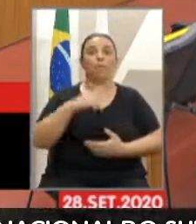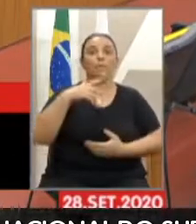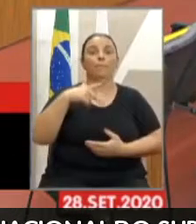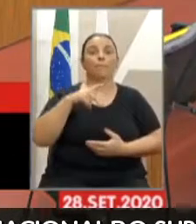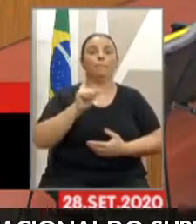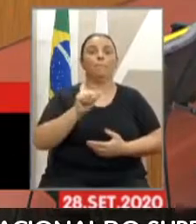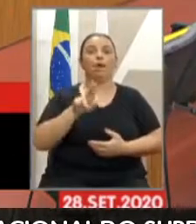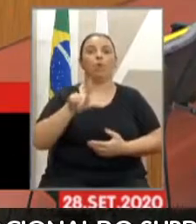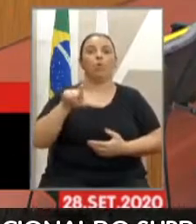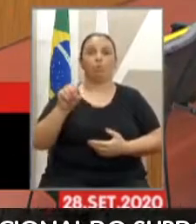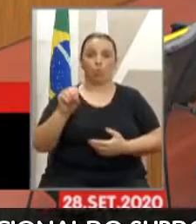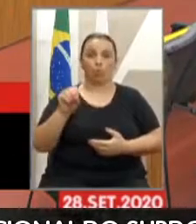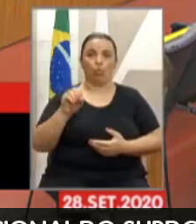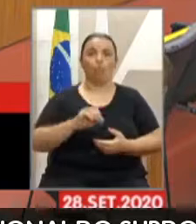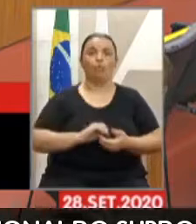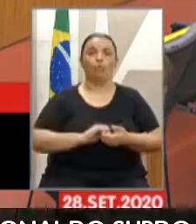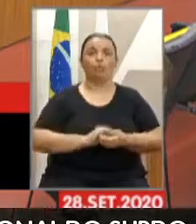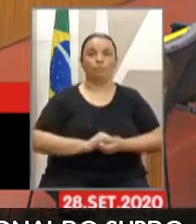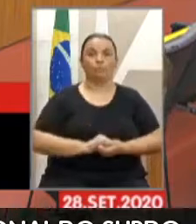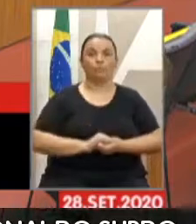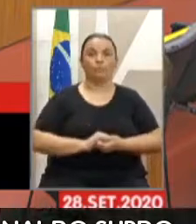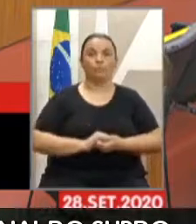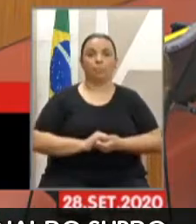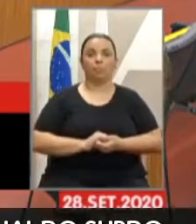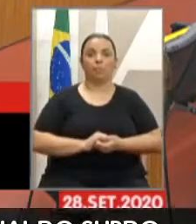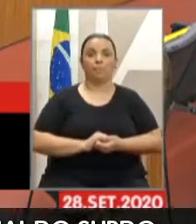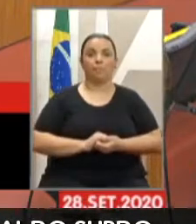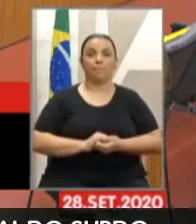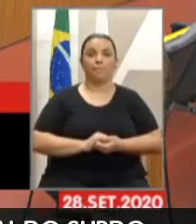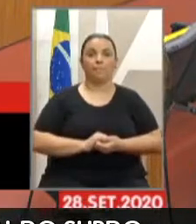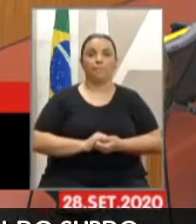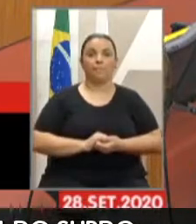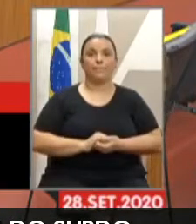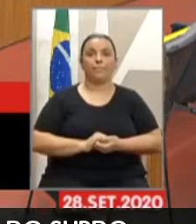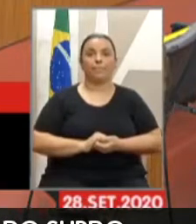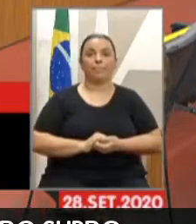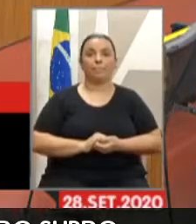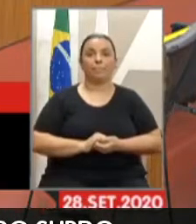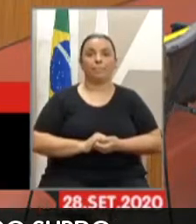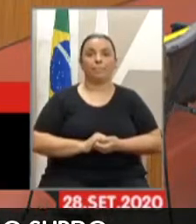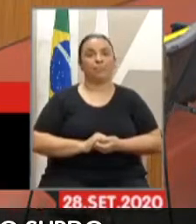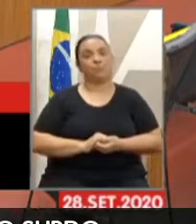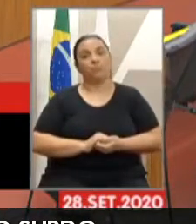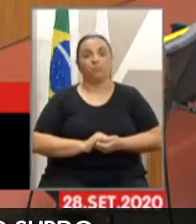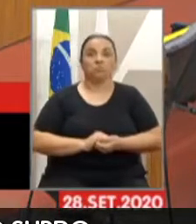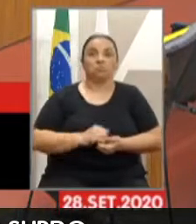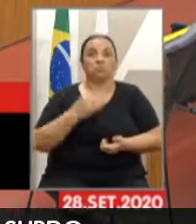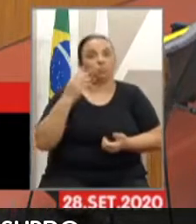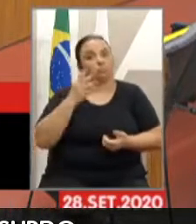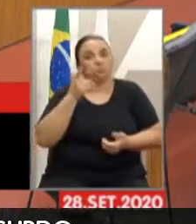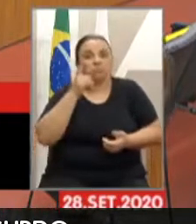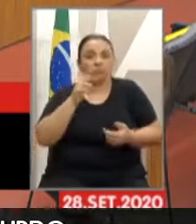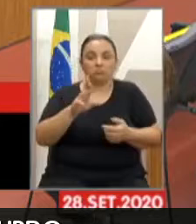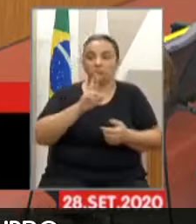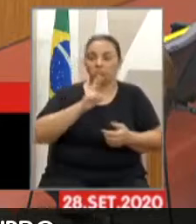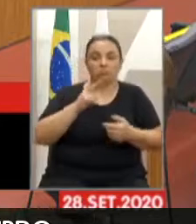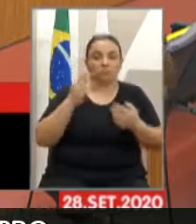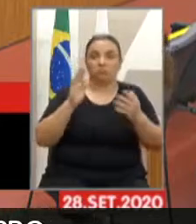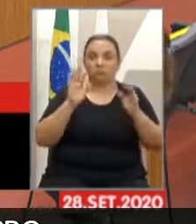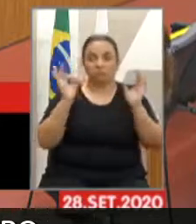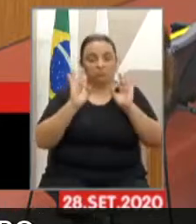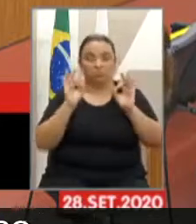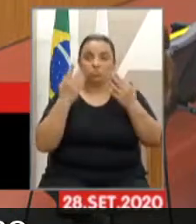Bom, o Paulo não está conseguindo se manifestar. Bom, gente, então, nessa